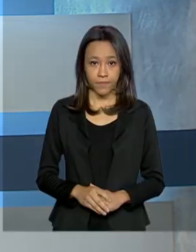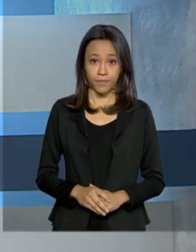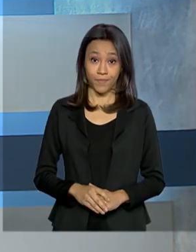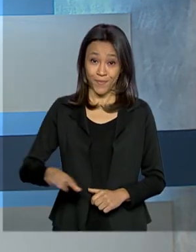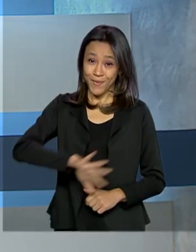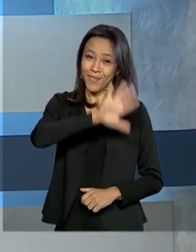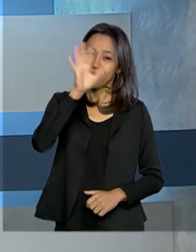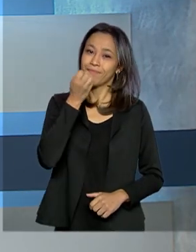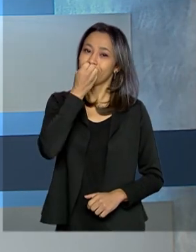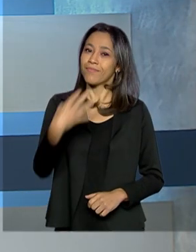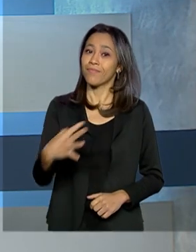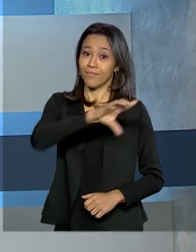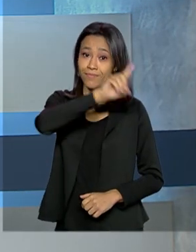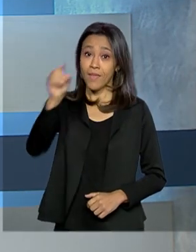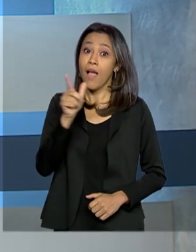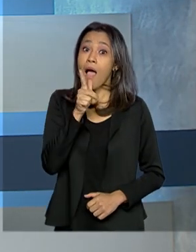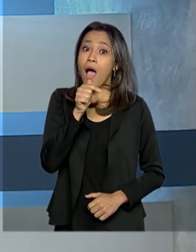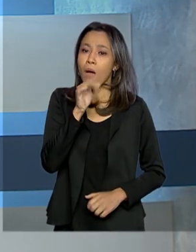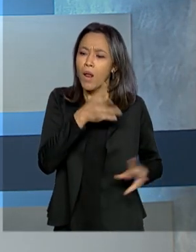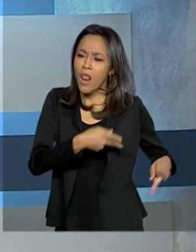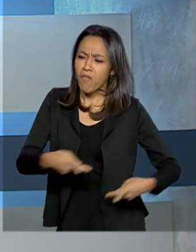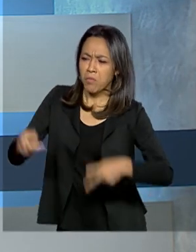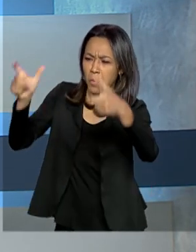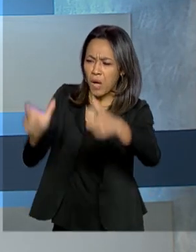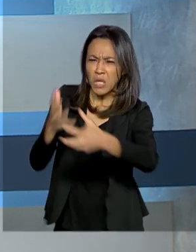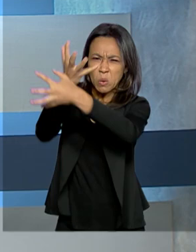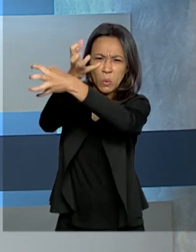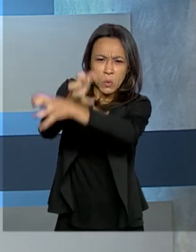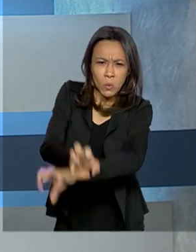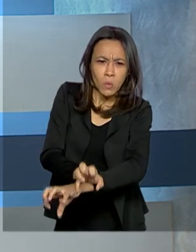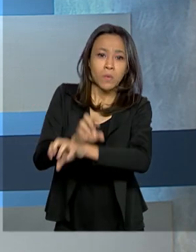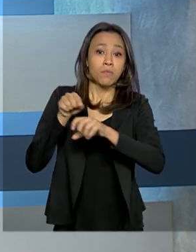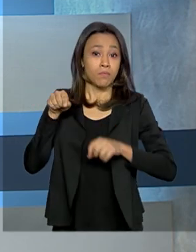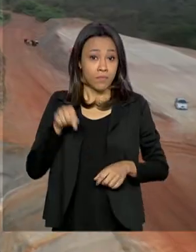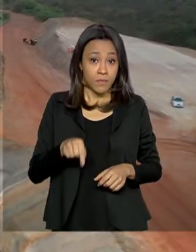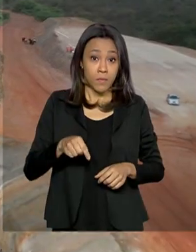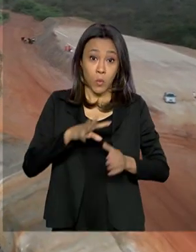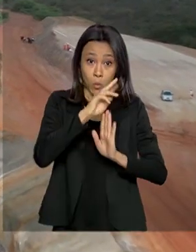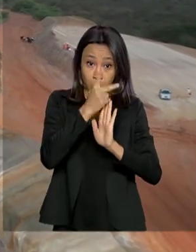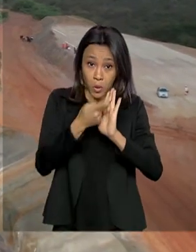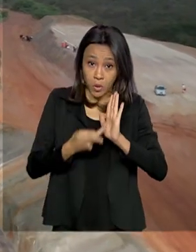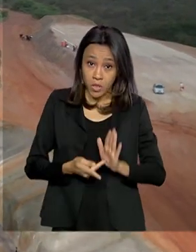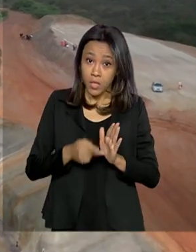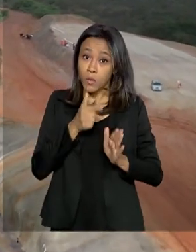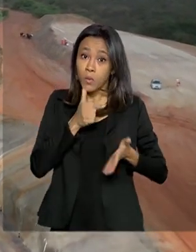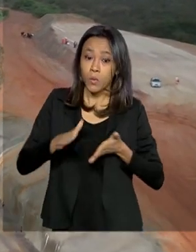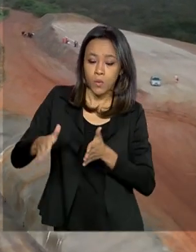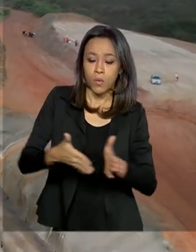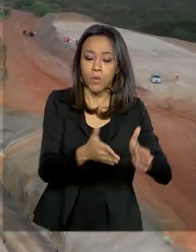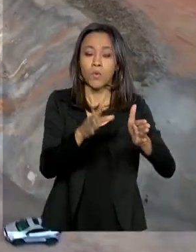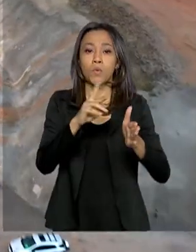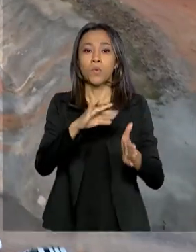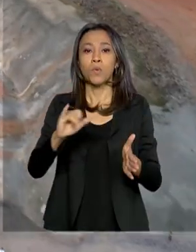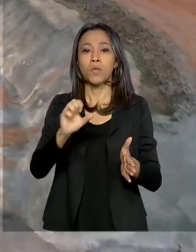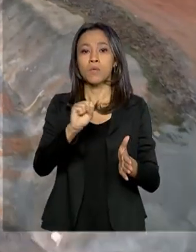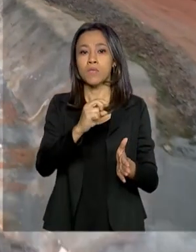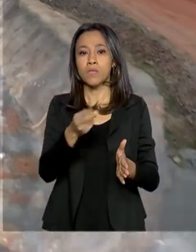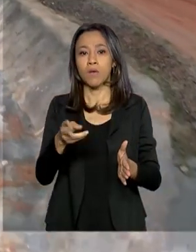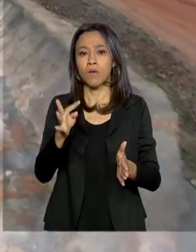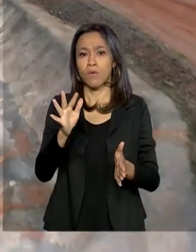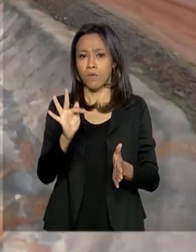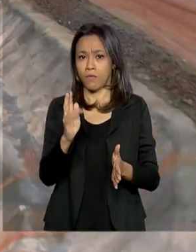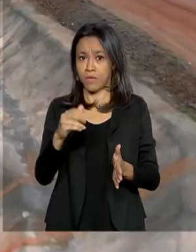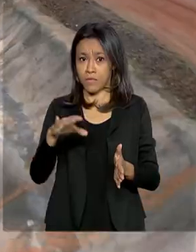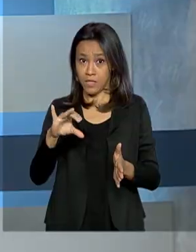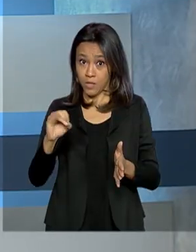Olá, bom dia! Água para o Sertão, trecho do Eixo Norte do projeto de integração do Rio São Francisco, é entregue